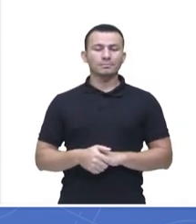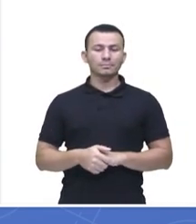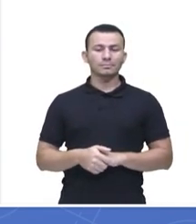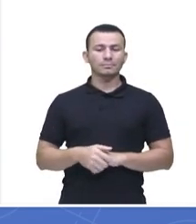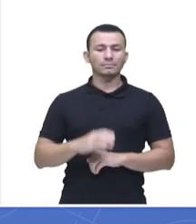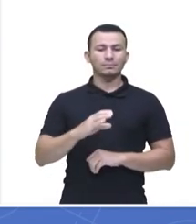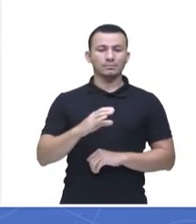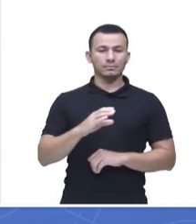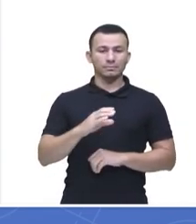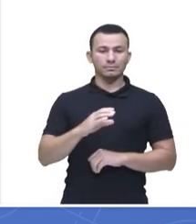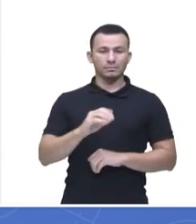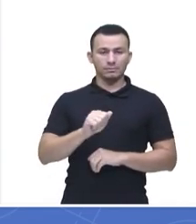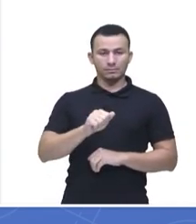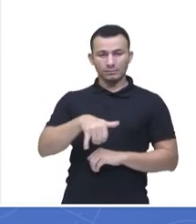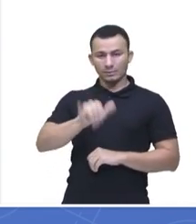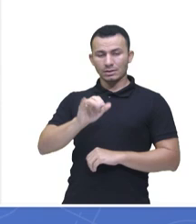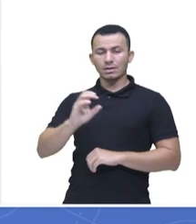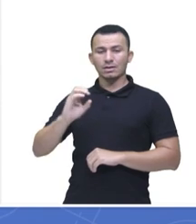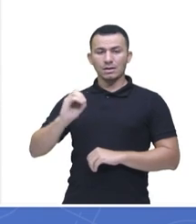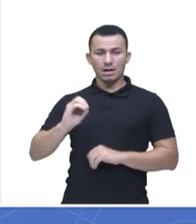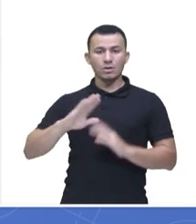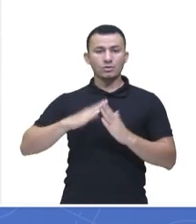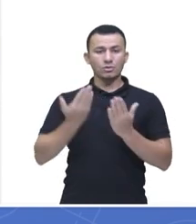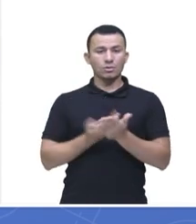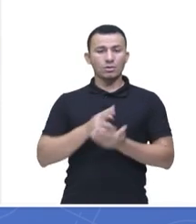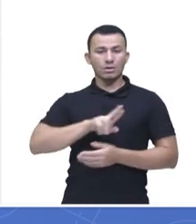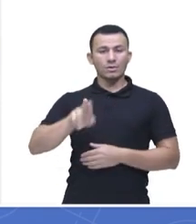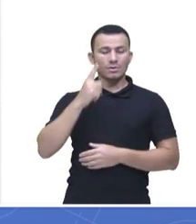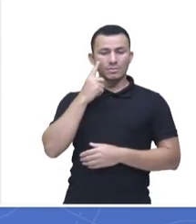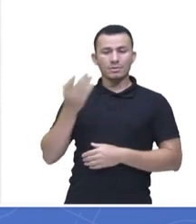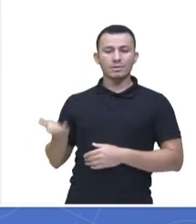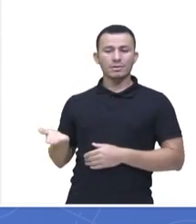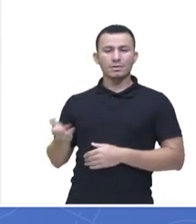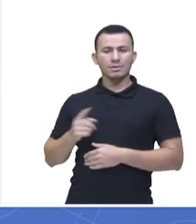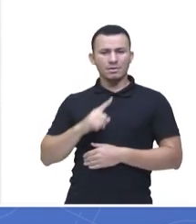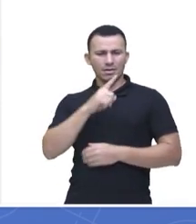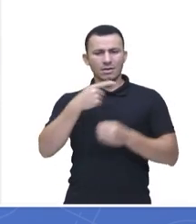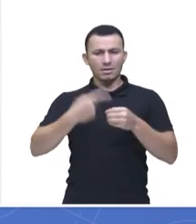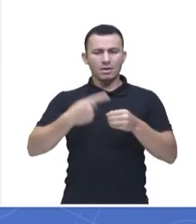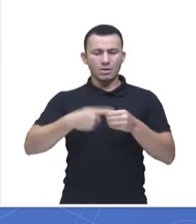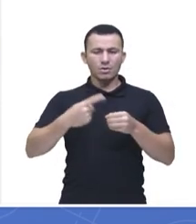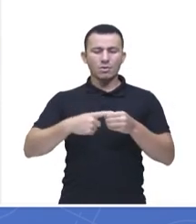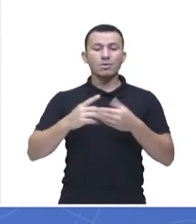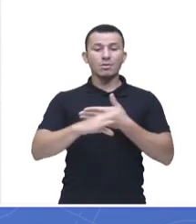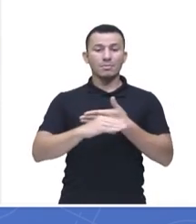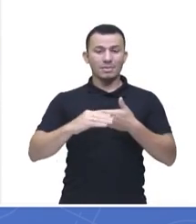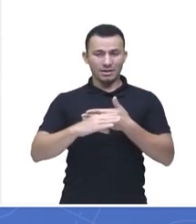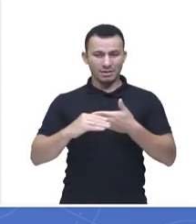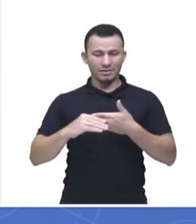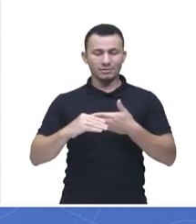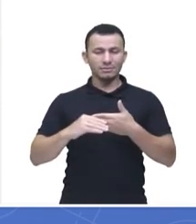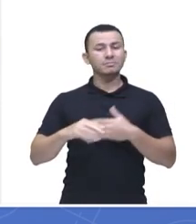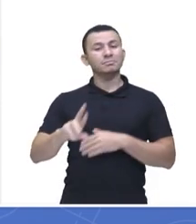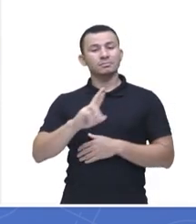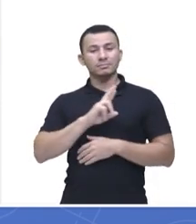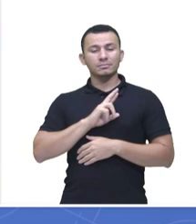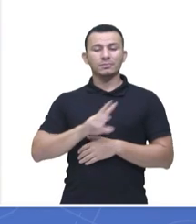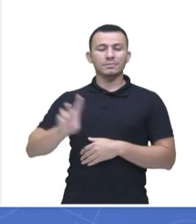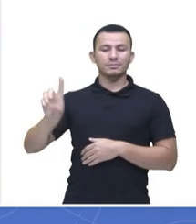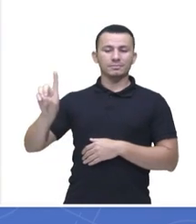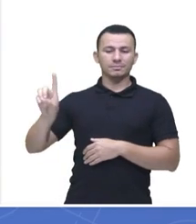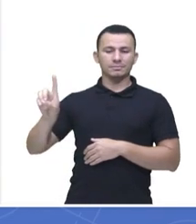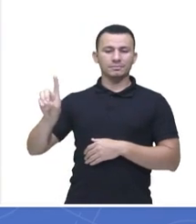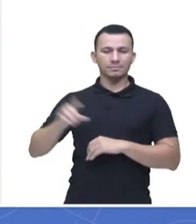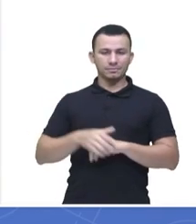O Caio, que é da escola do Sete Tarsila Prado de Humaitá, ela é Humaitá, colocou a letra D